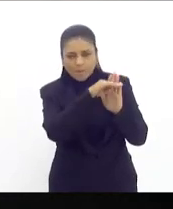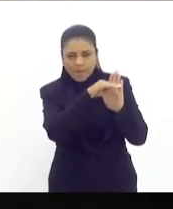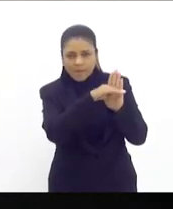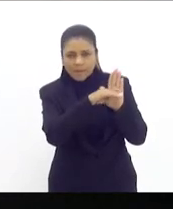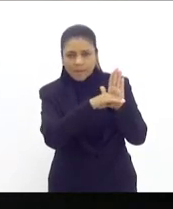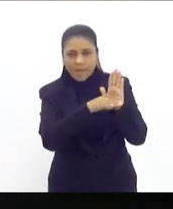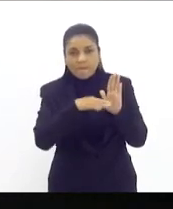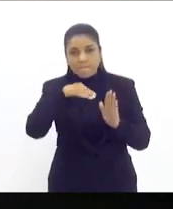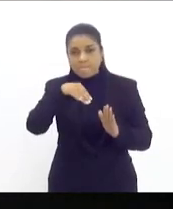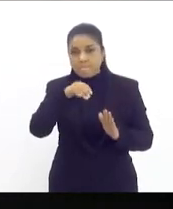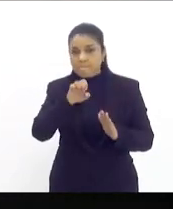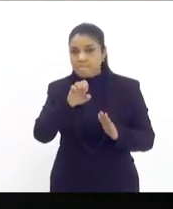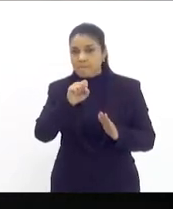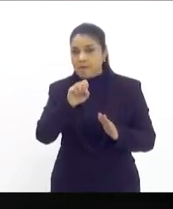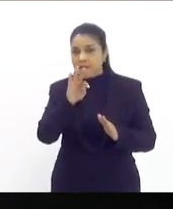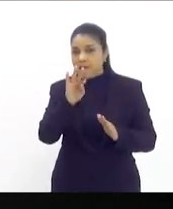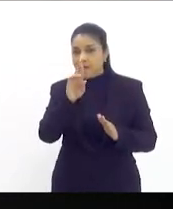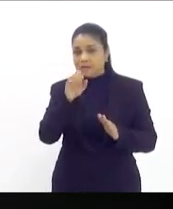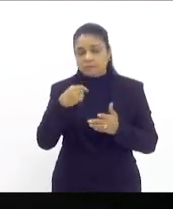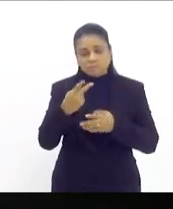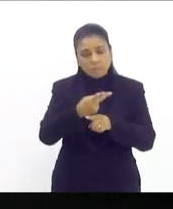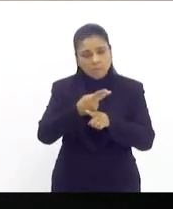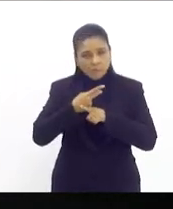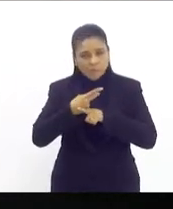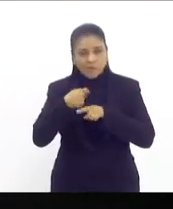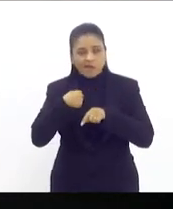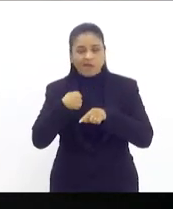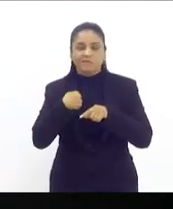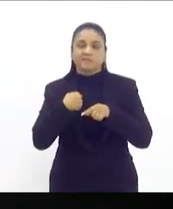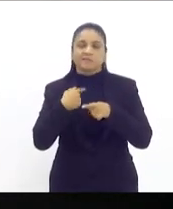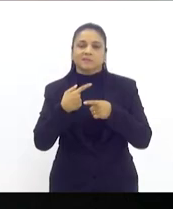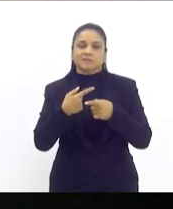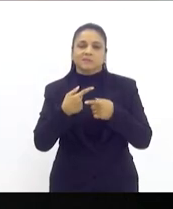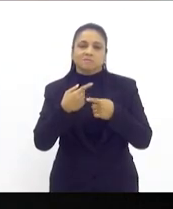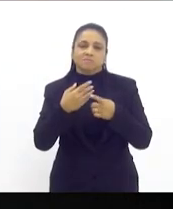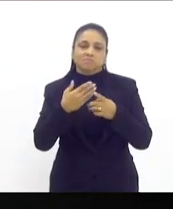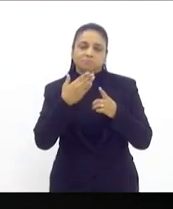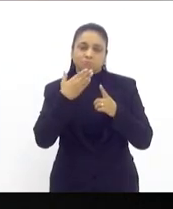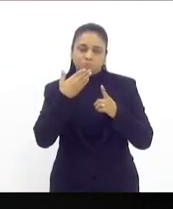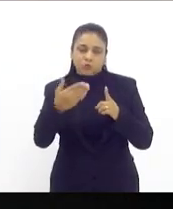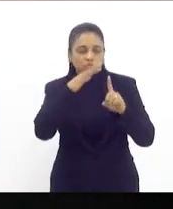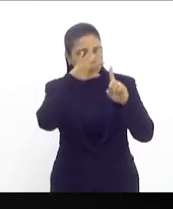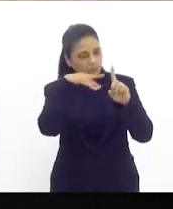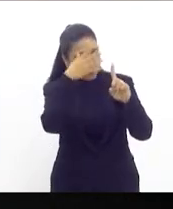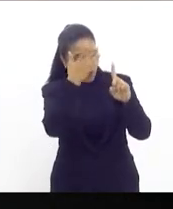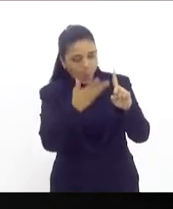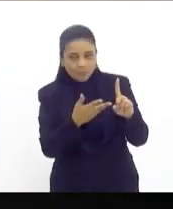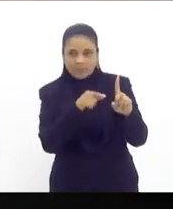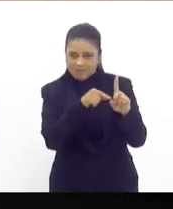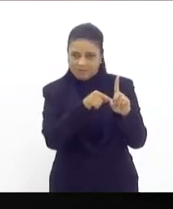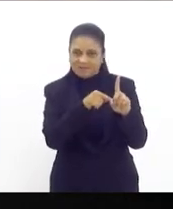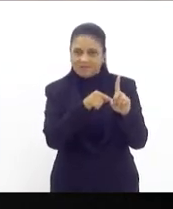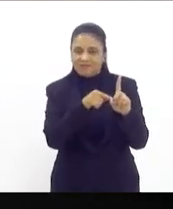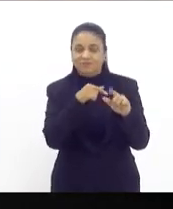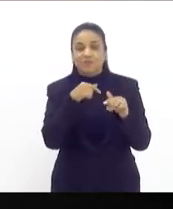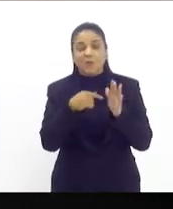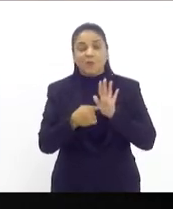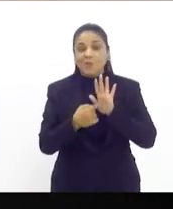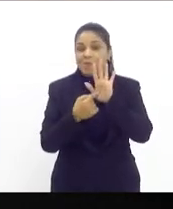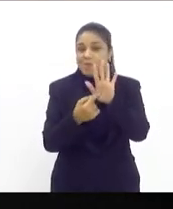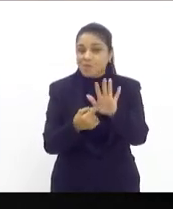inteiro que me procuraram e referendaram essa homenagem. E aí, quando apresento,